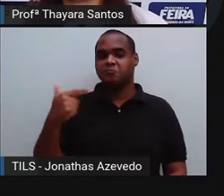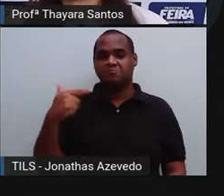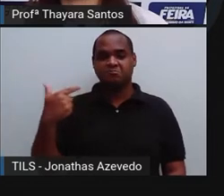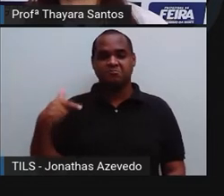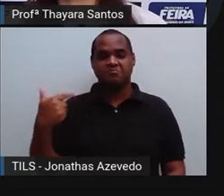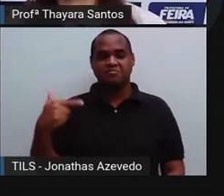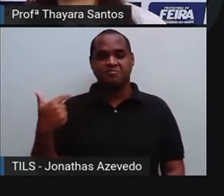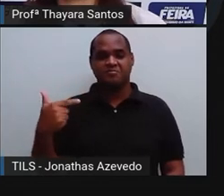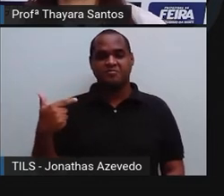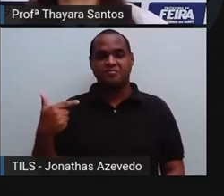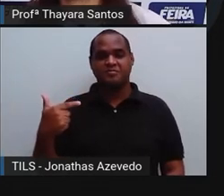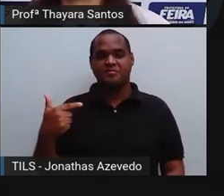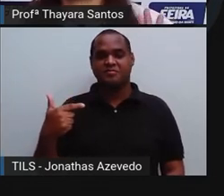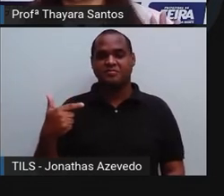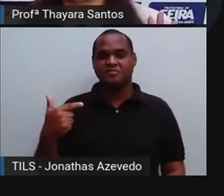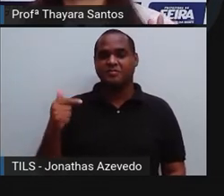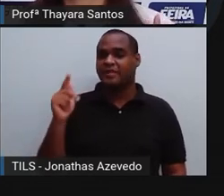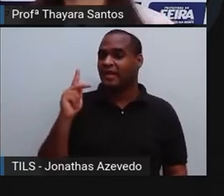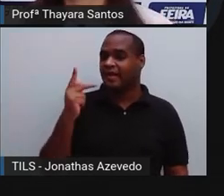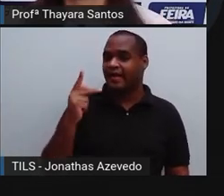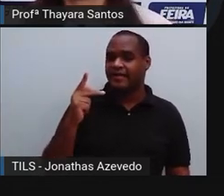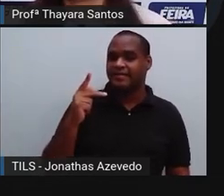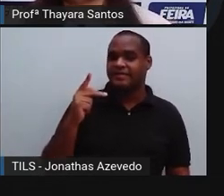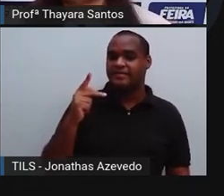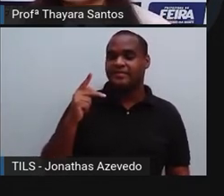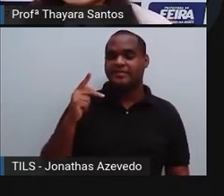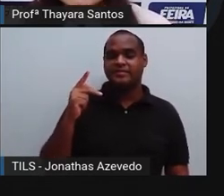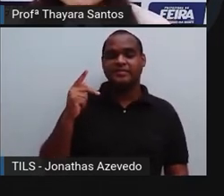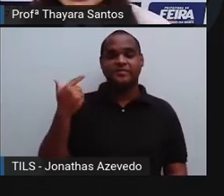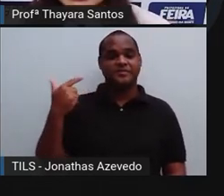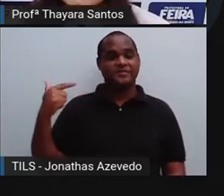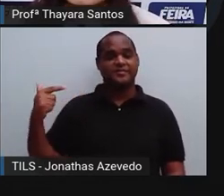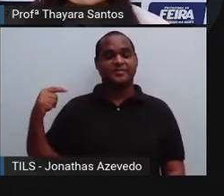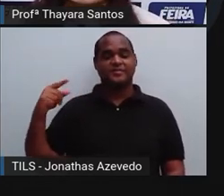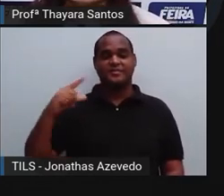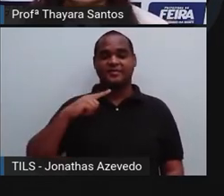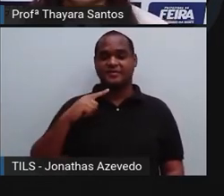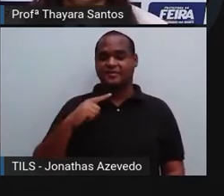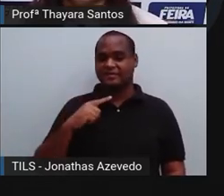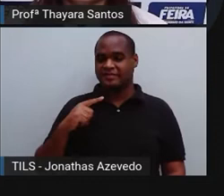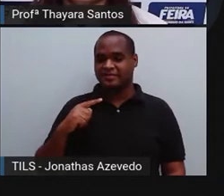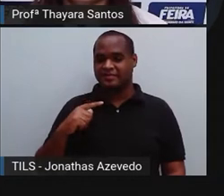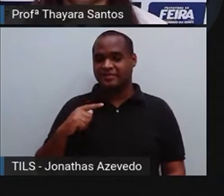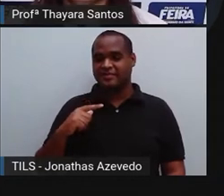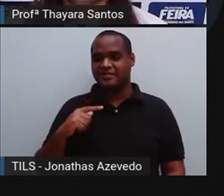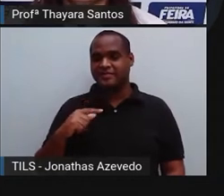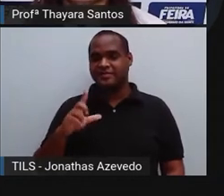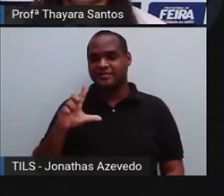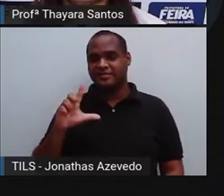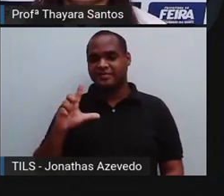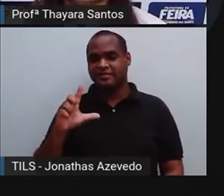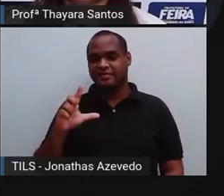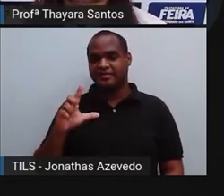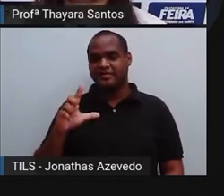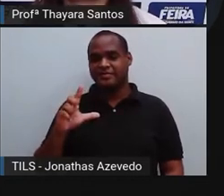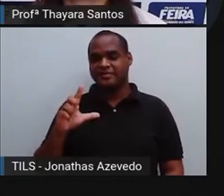tem. Só tenho duas vidas. Letra H, também não tem. Letra L,